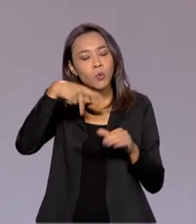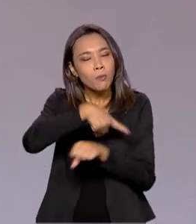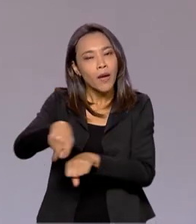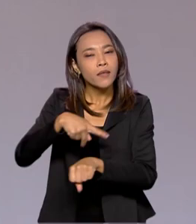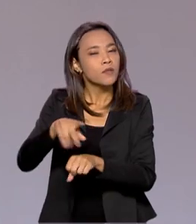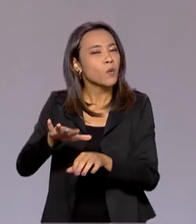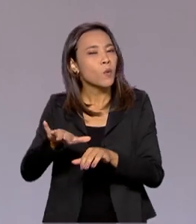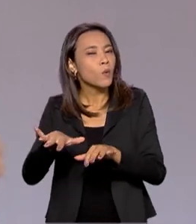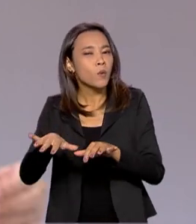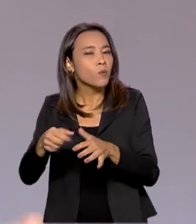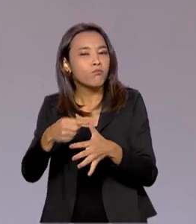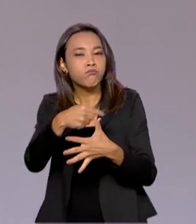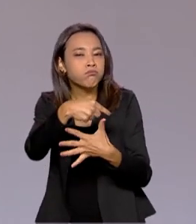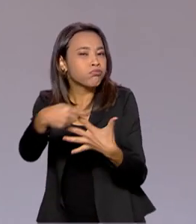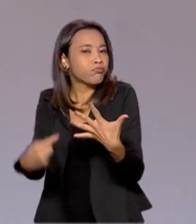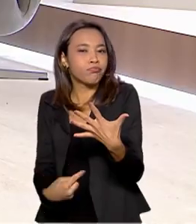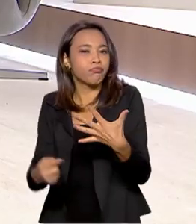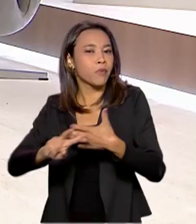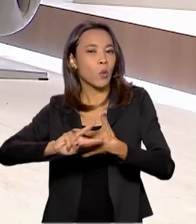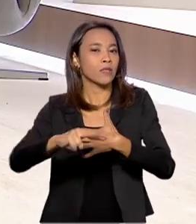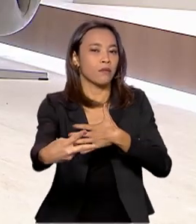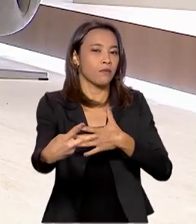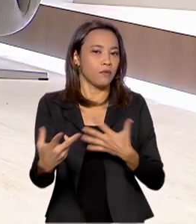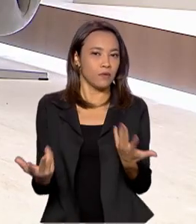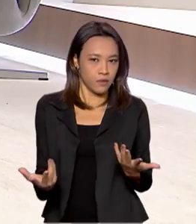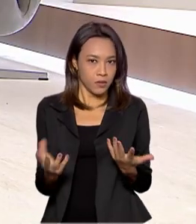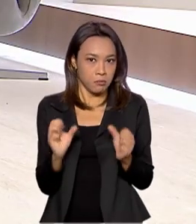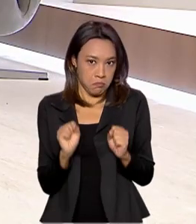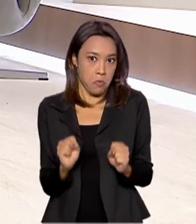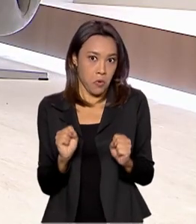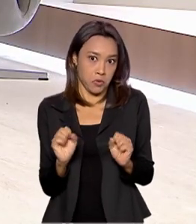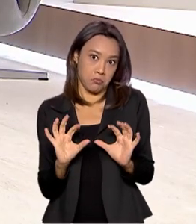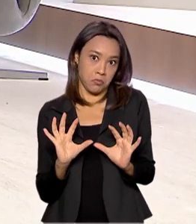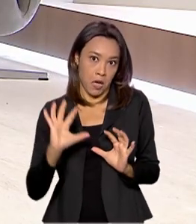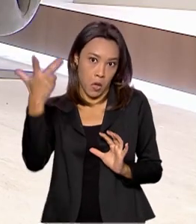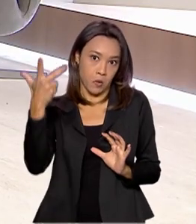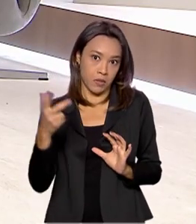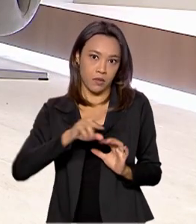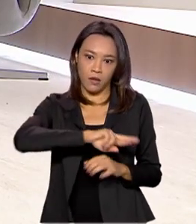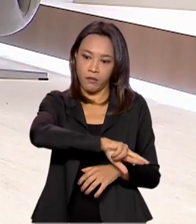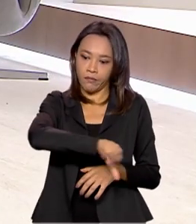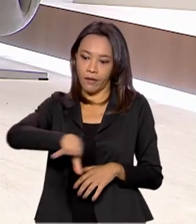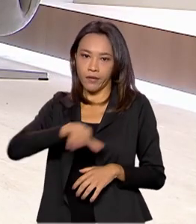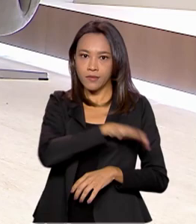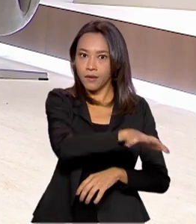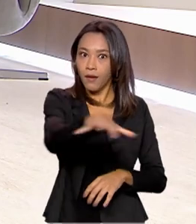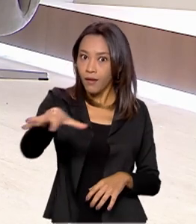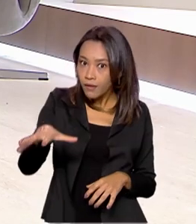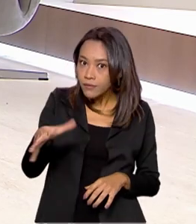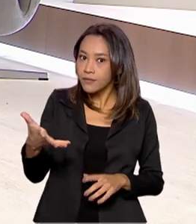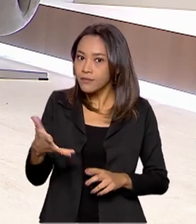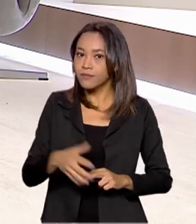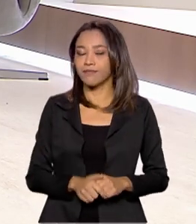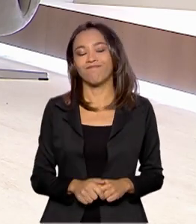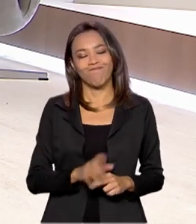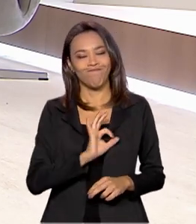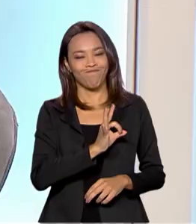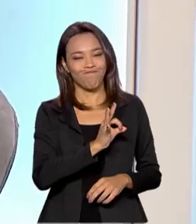impactos isso pode causar em diferentes segmentos, diferentes setores? Perfeito, Paulo.